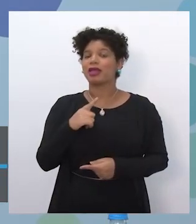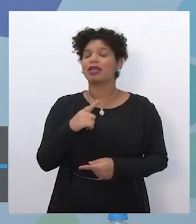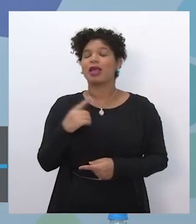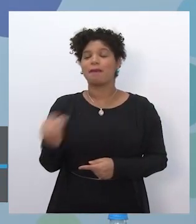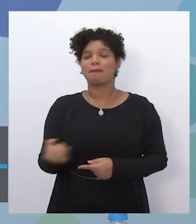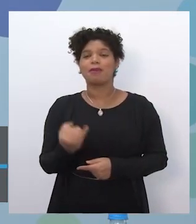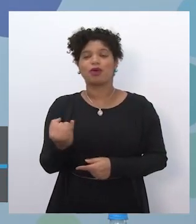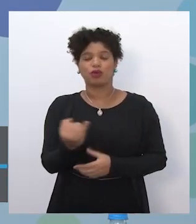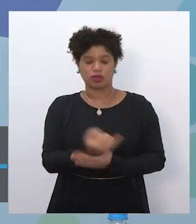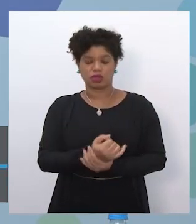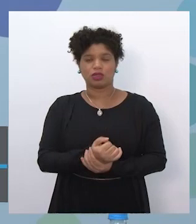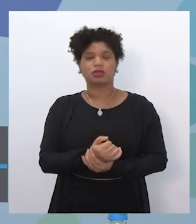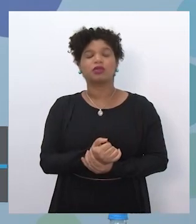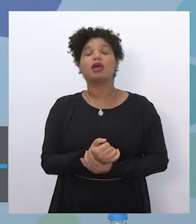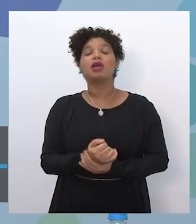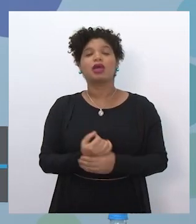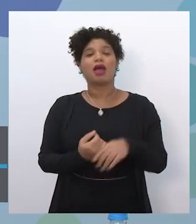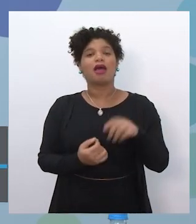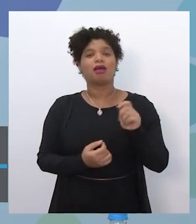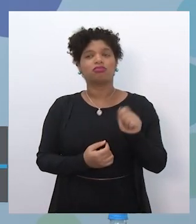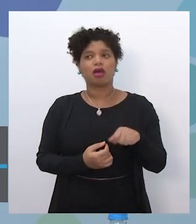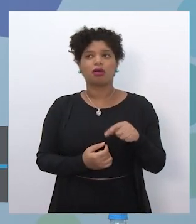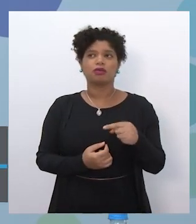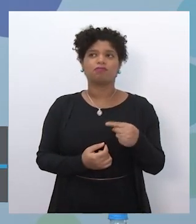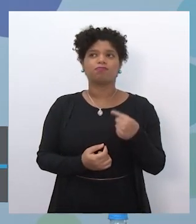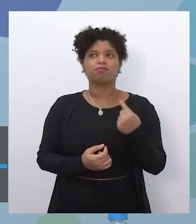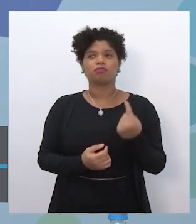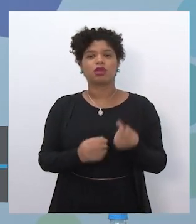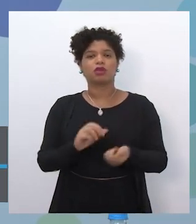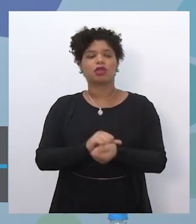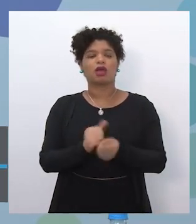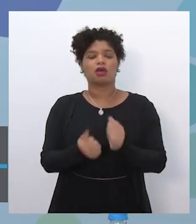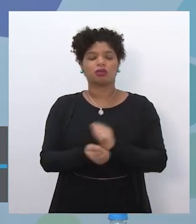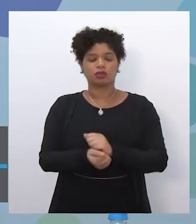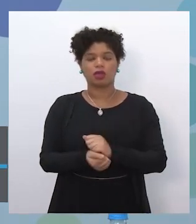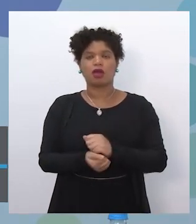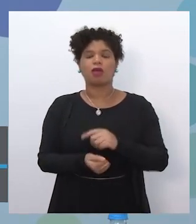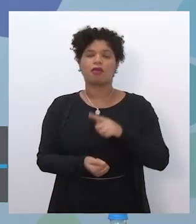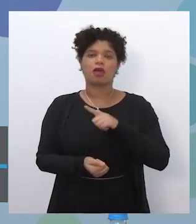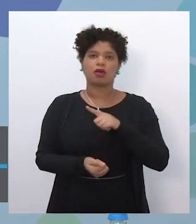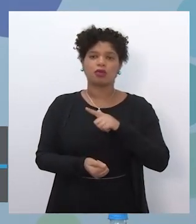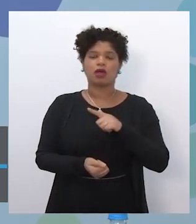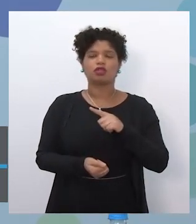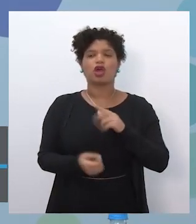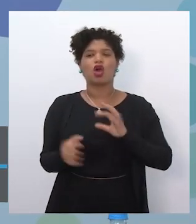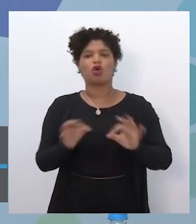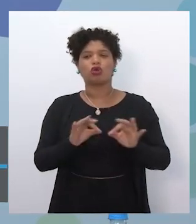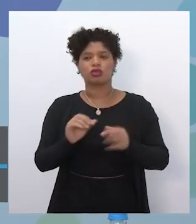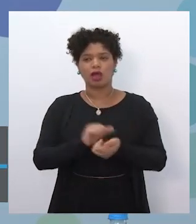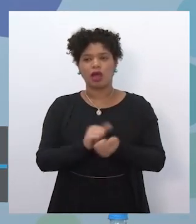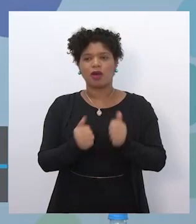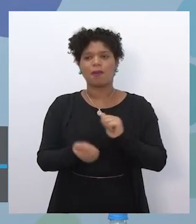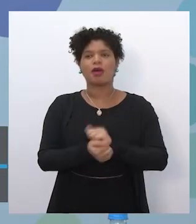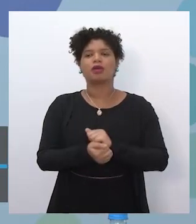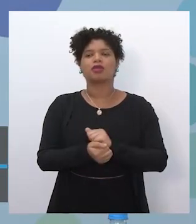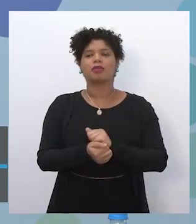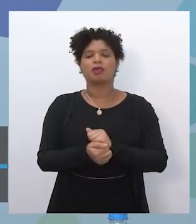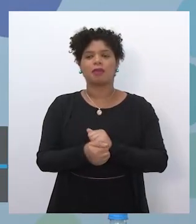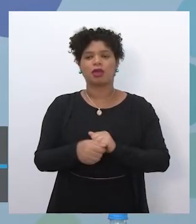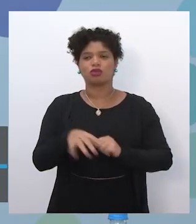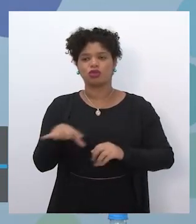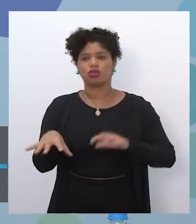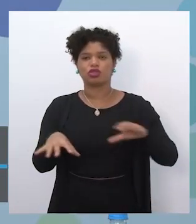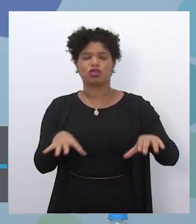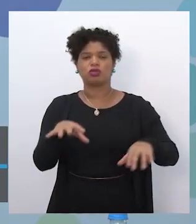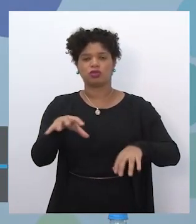importantes e que podem vir a ser necessidade de equipamentos, adaptações de espaço, e por